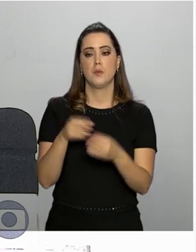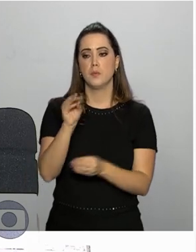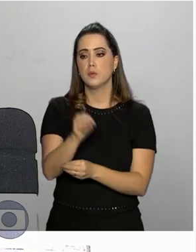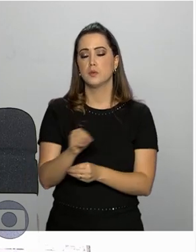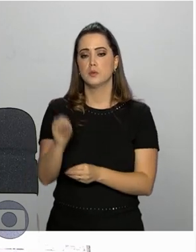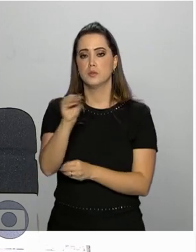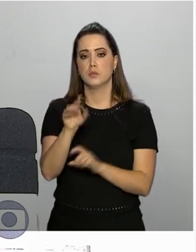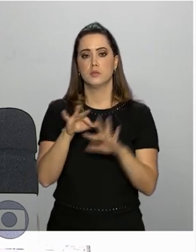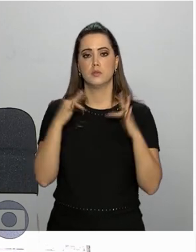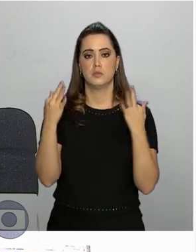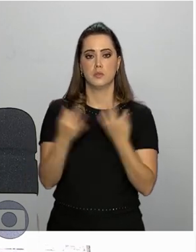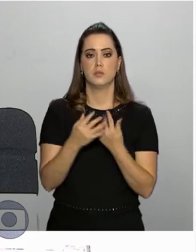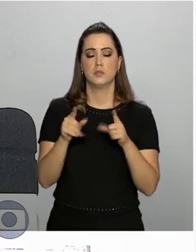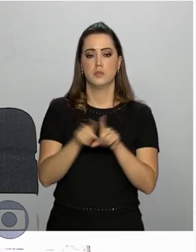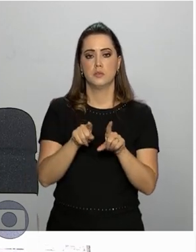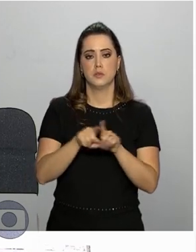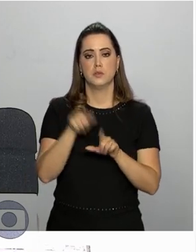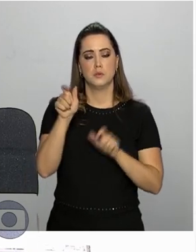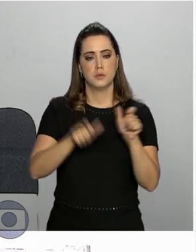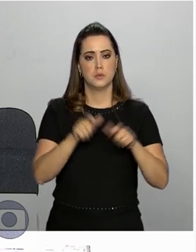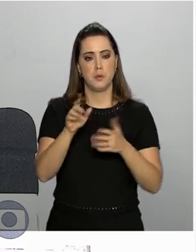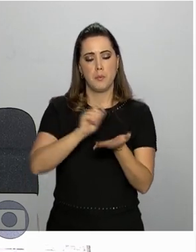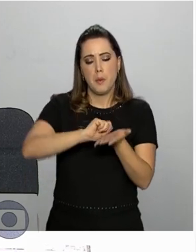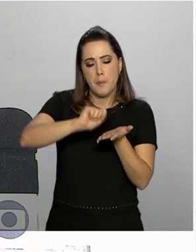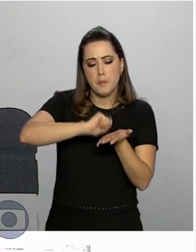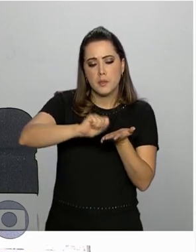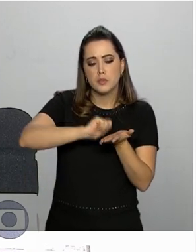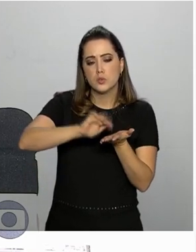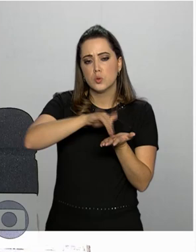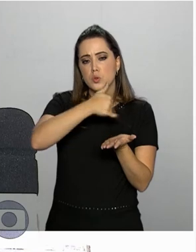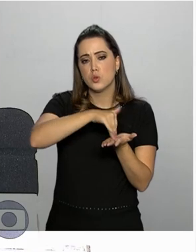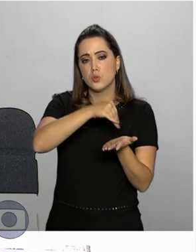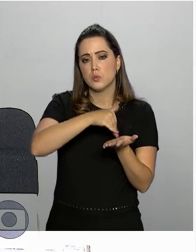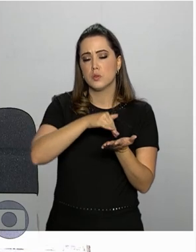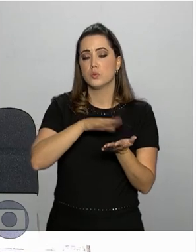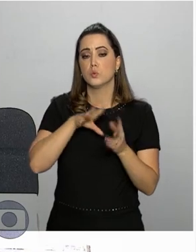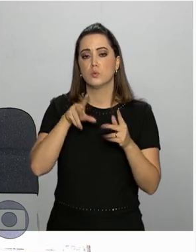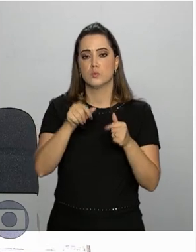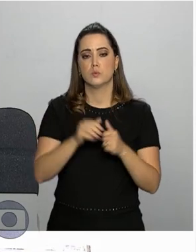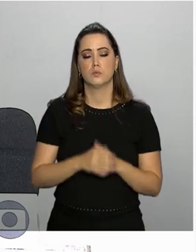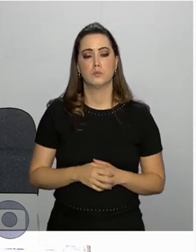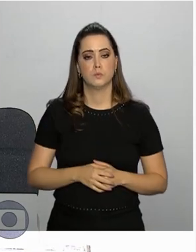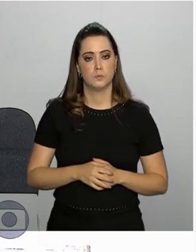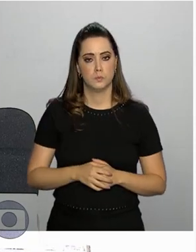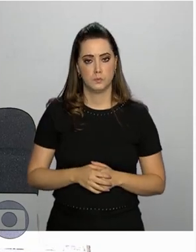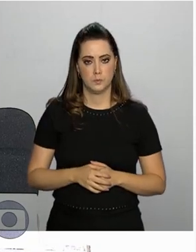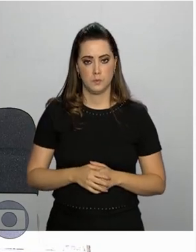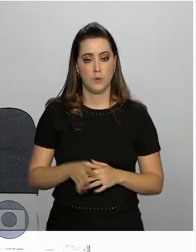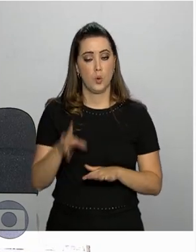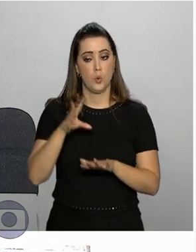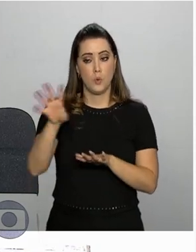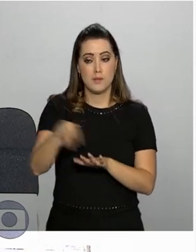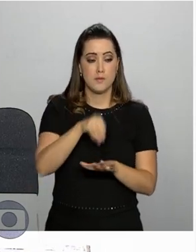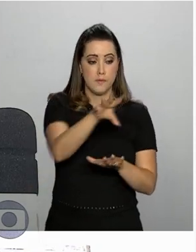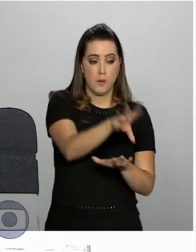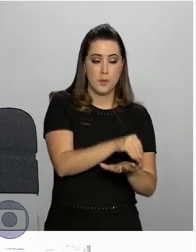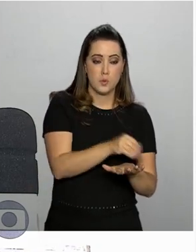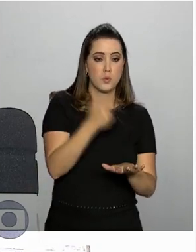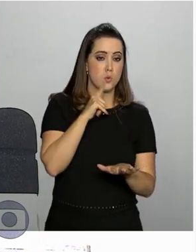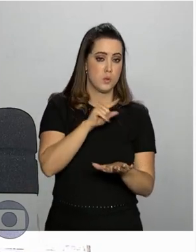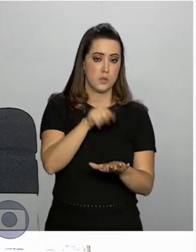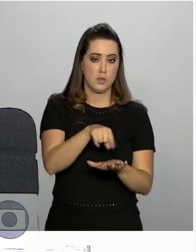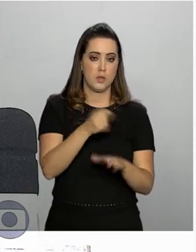atendimento às famílias e para o preenchimento do formulário. Com as informações obtidas,